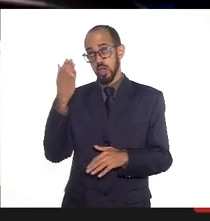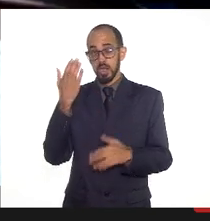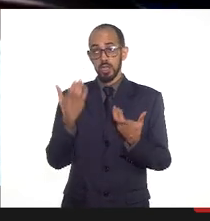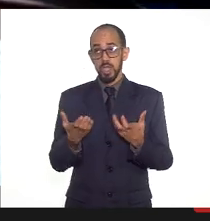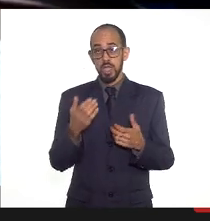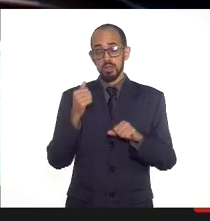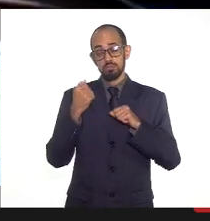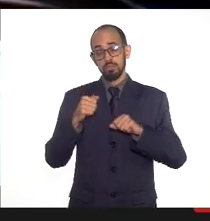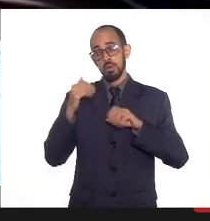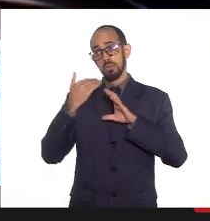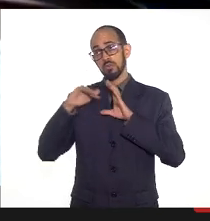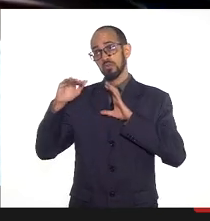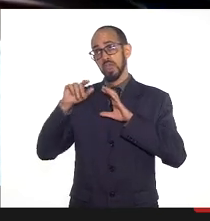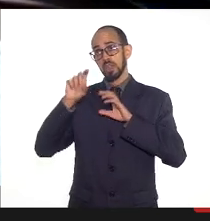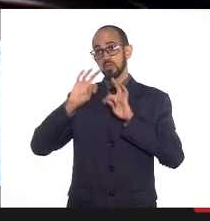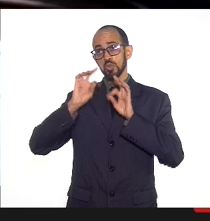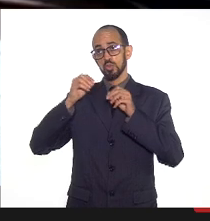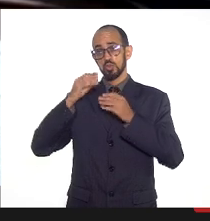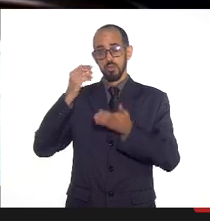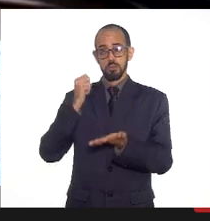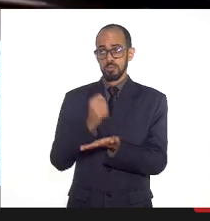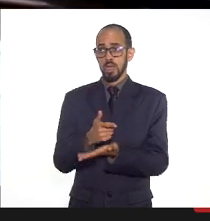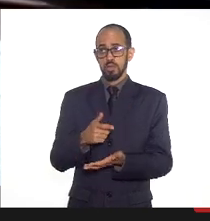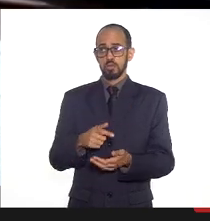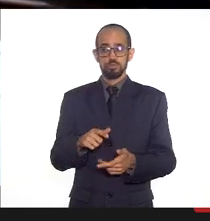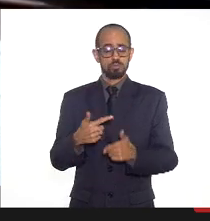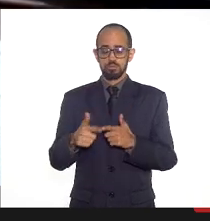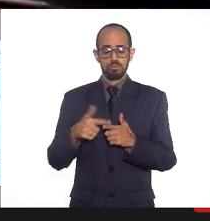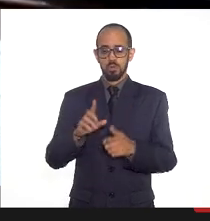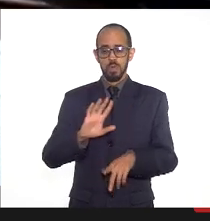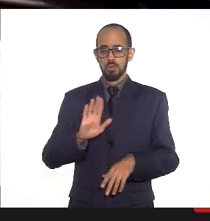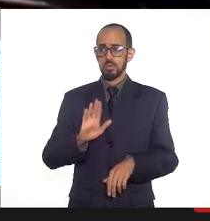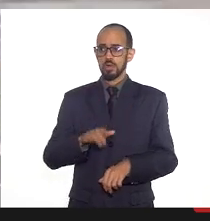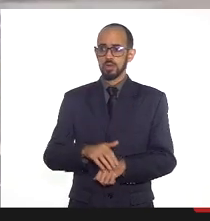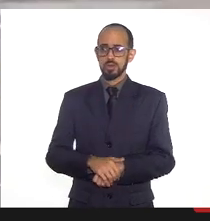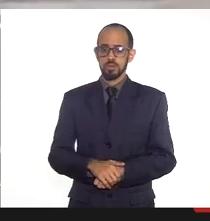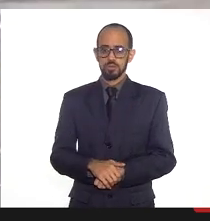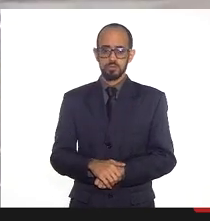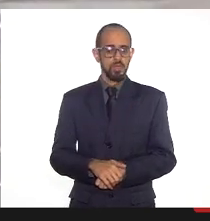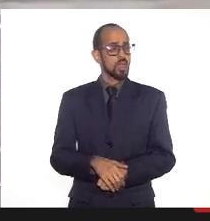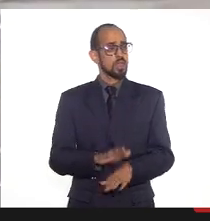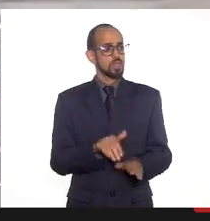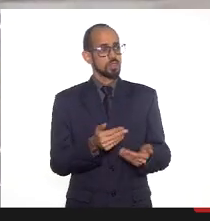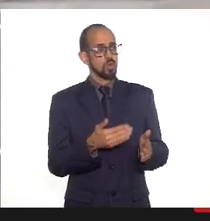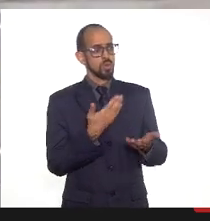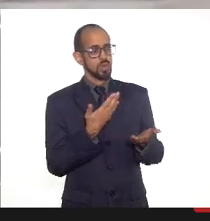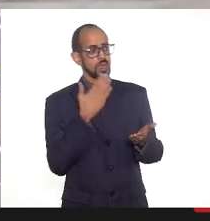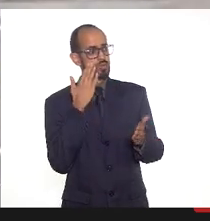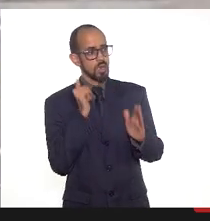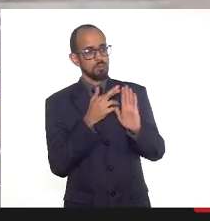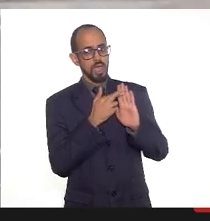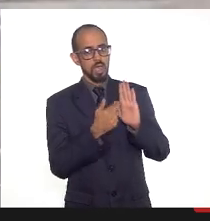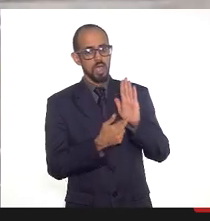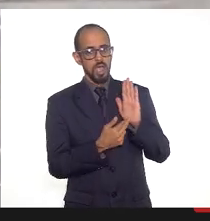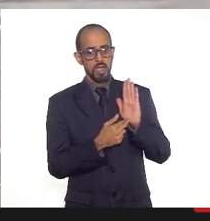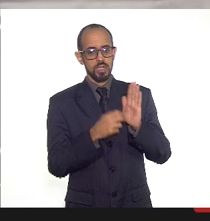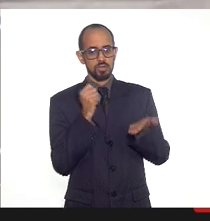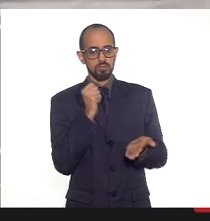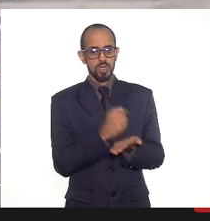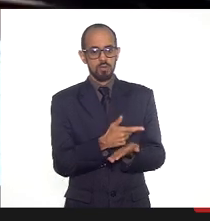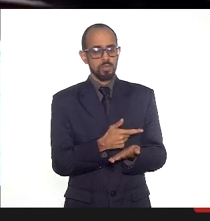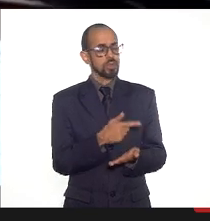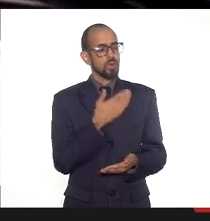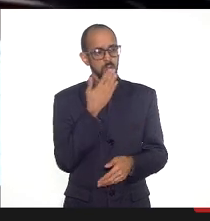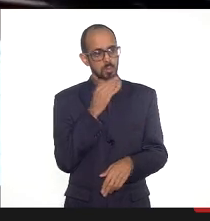encaminhar a lista de todo o RP pago, não tem problema algum. Aí fica... O critério de pagamento, qual é o